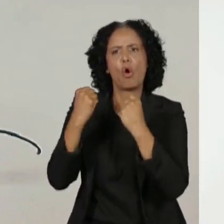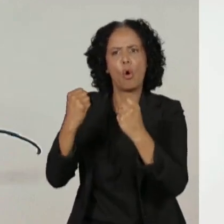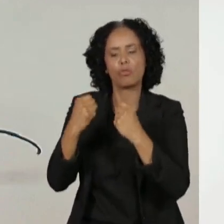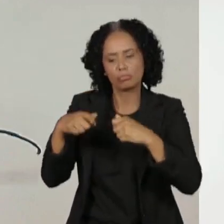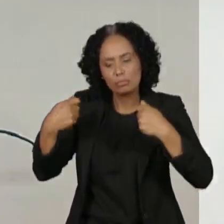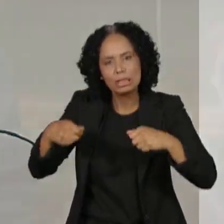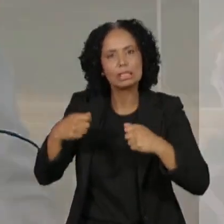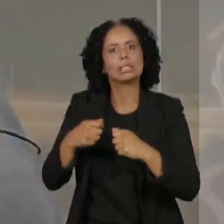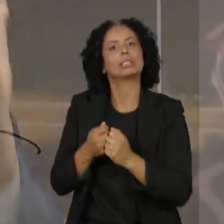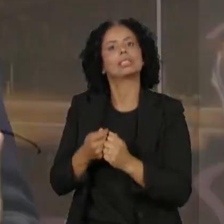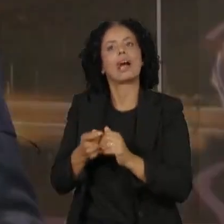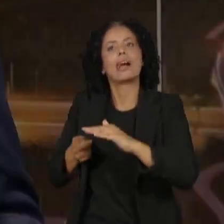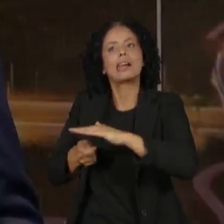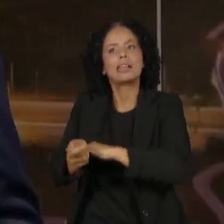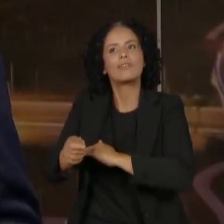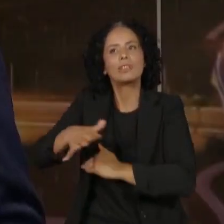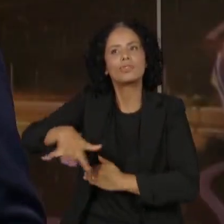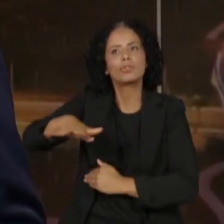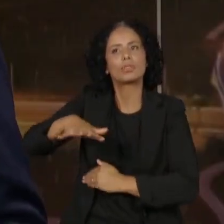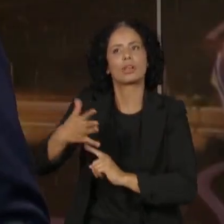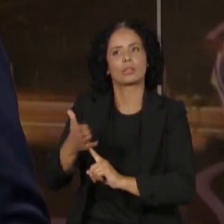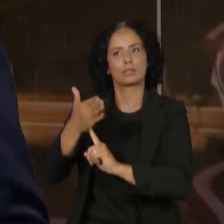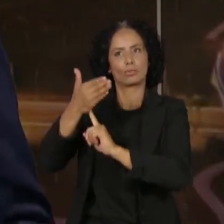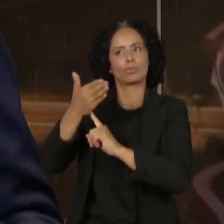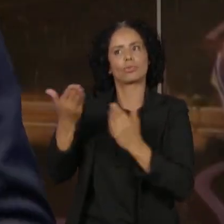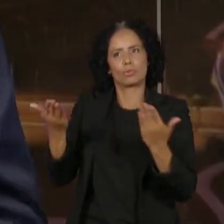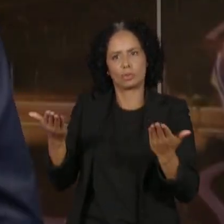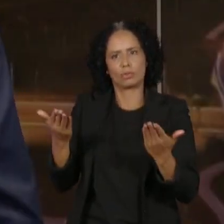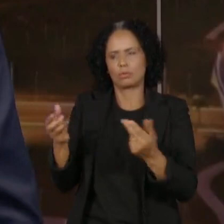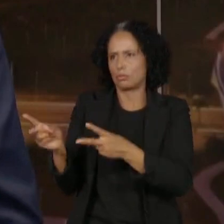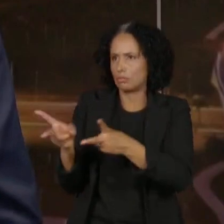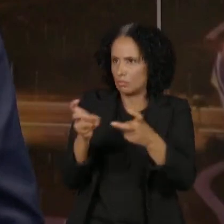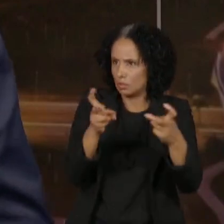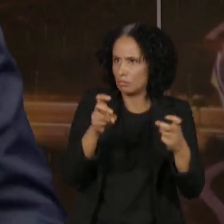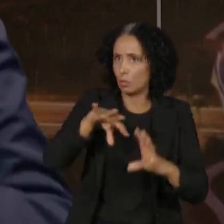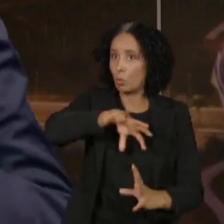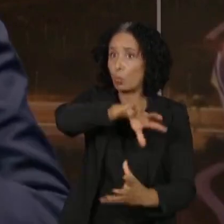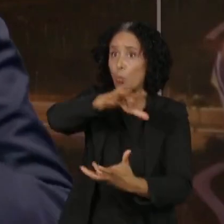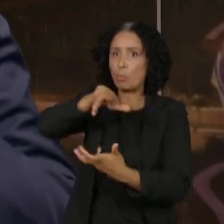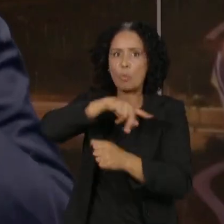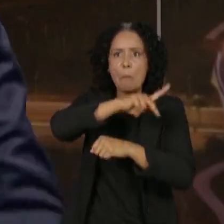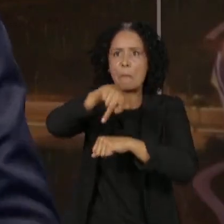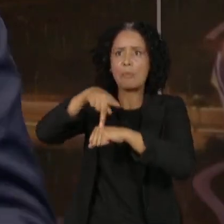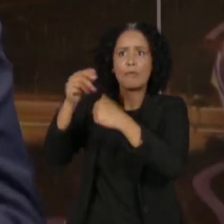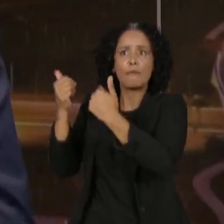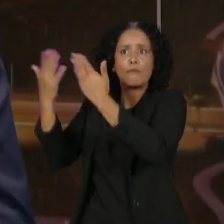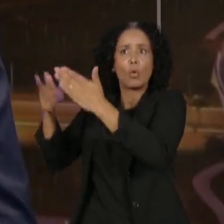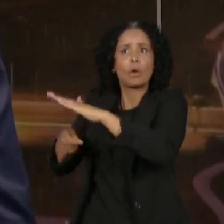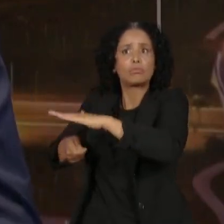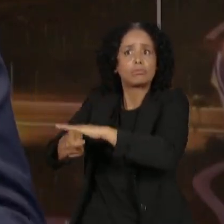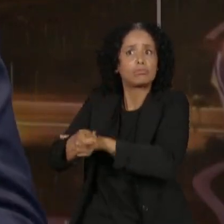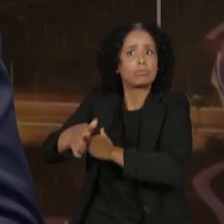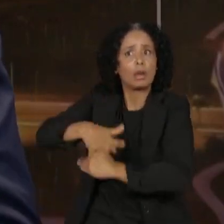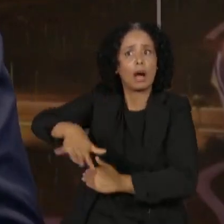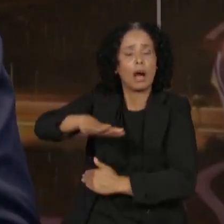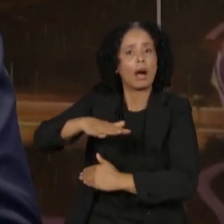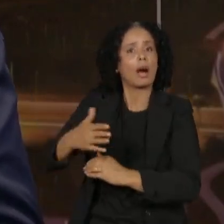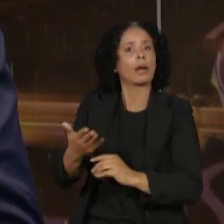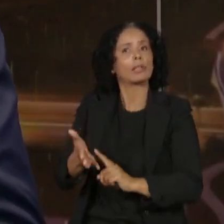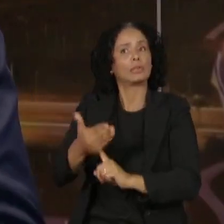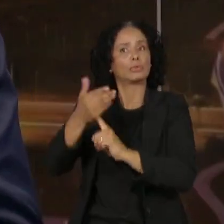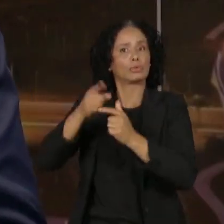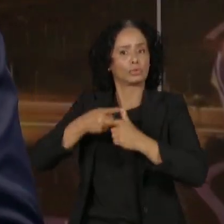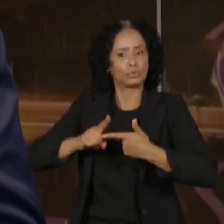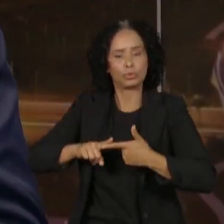tecnologia. Se nós olharmos para o mundo, as principais nações do mundo estão investindo muito fortemente em educação,